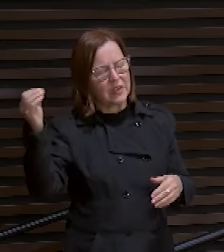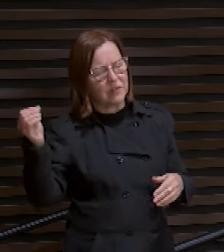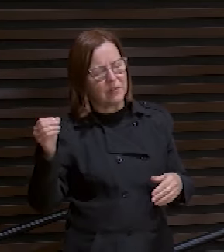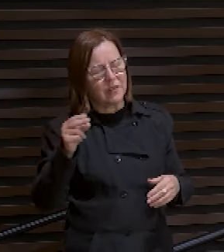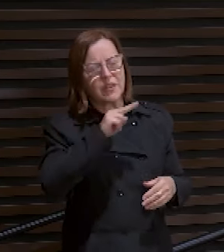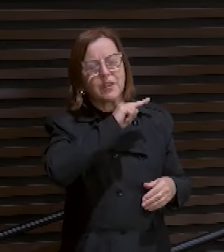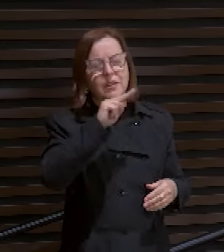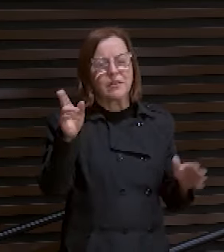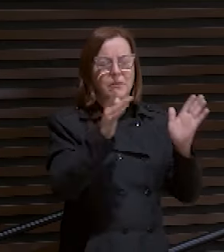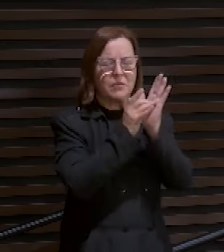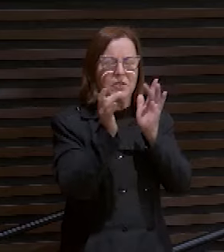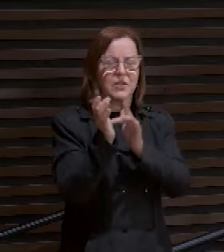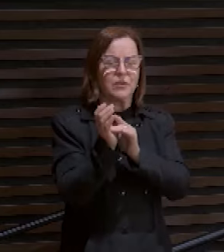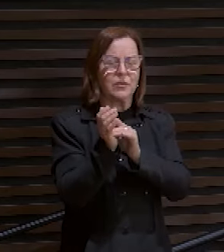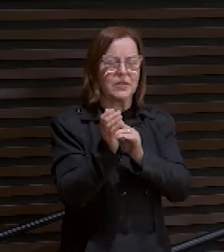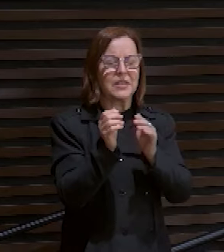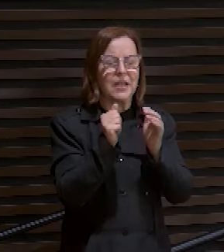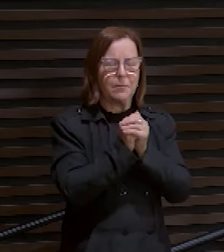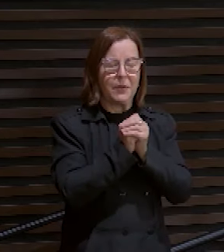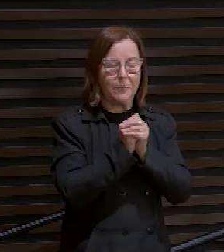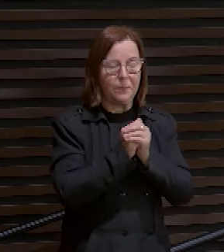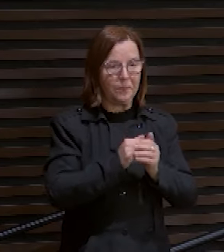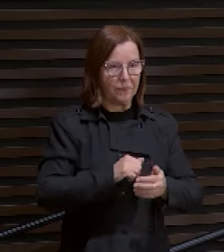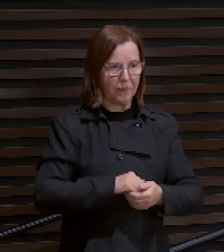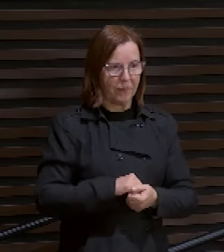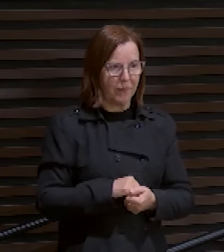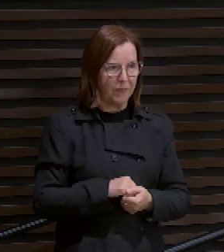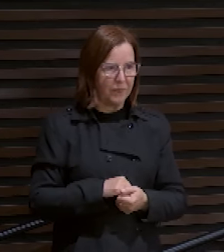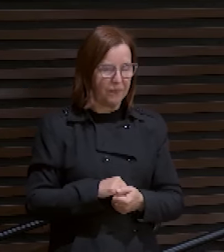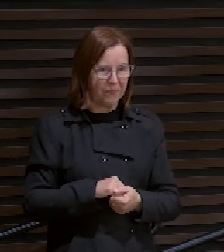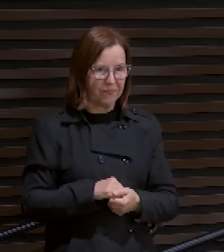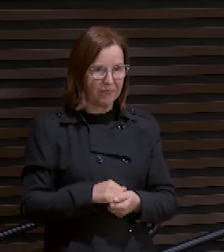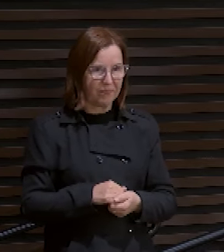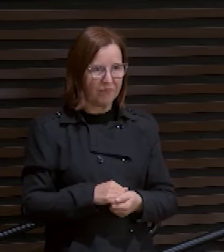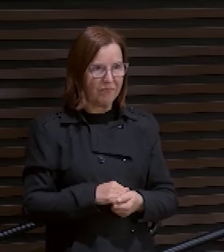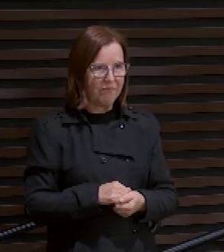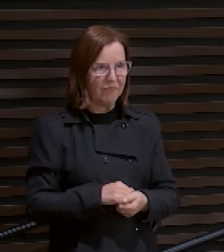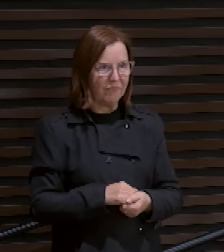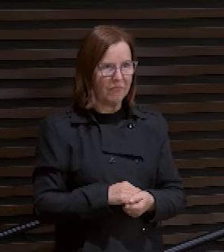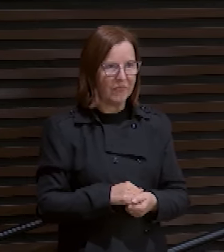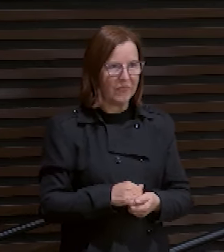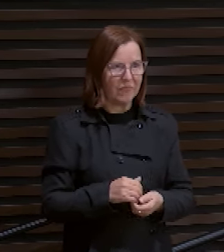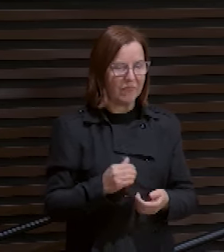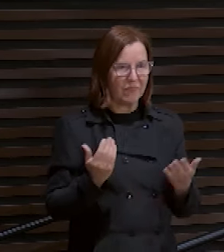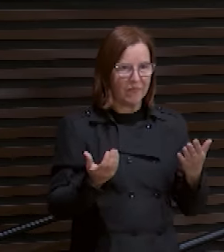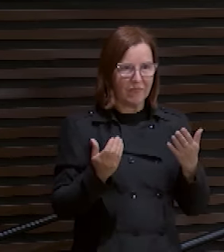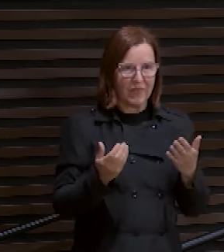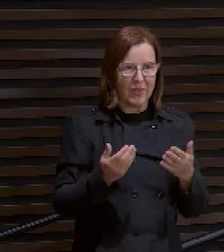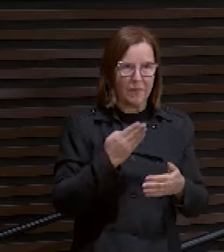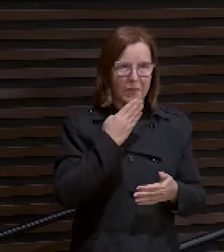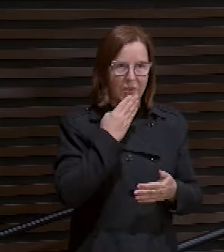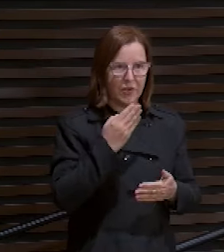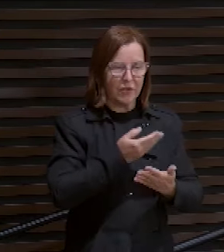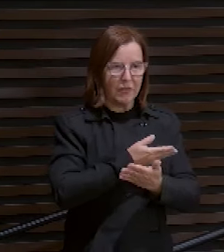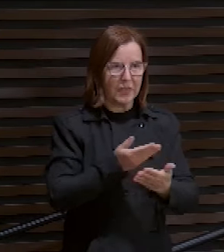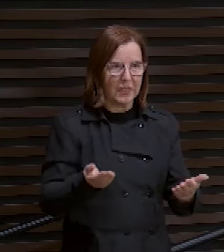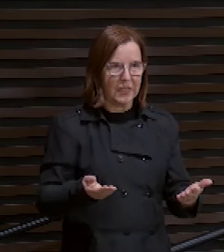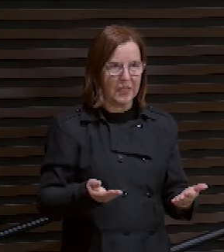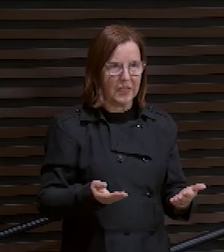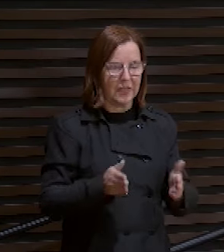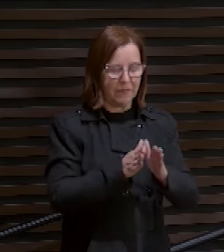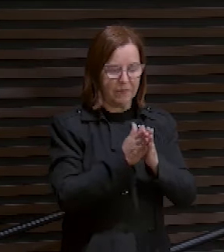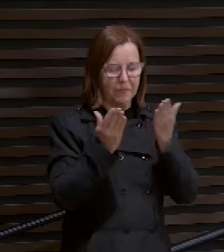e agradecemos a Ti. Amém. Eu queria convidar a igreja a abrir a carta